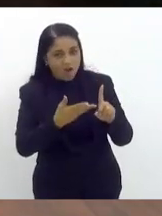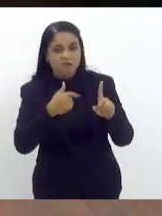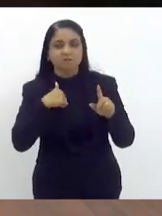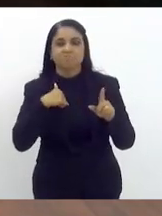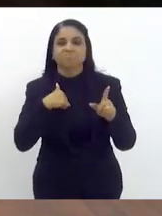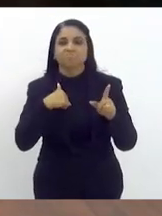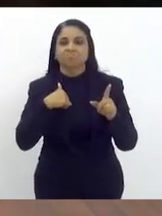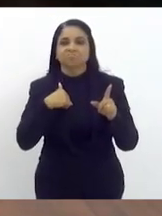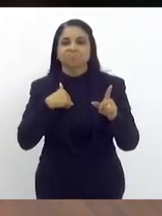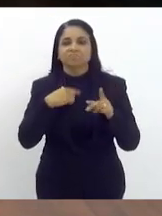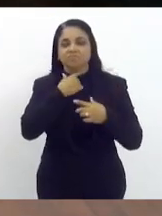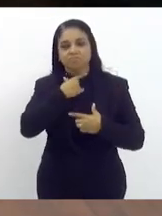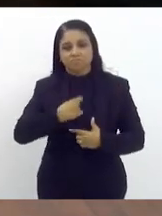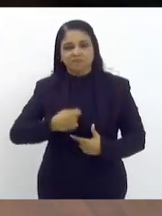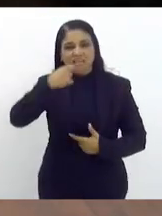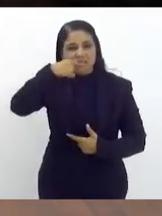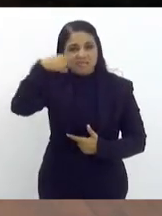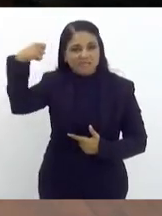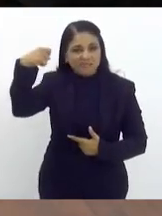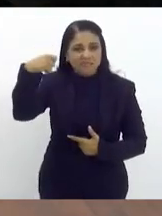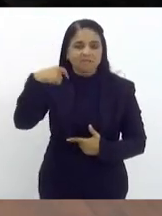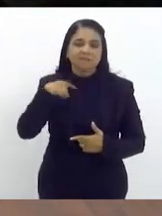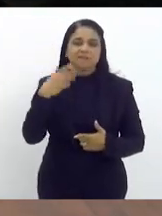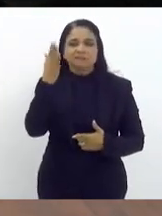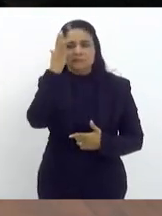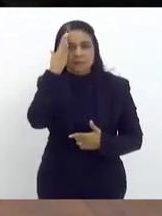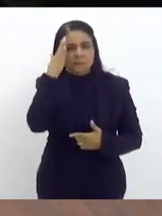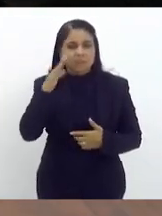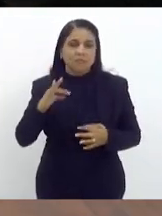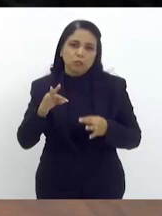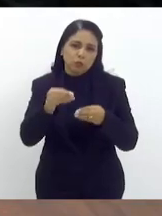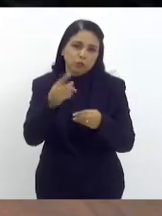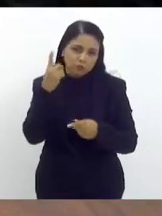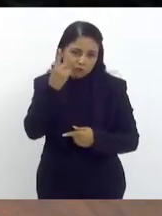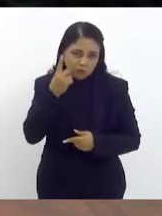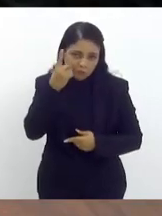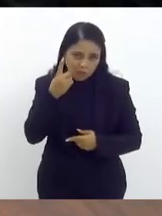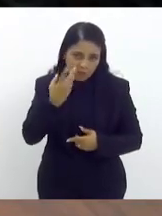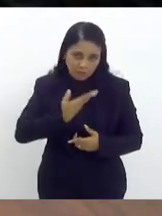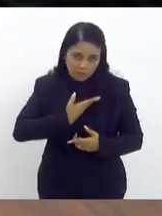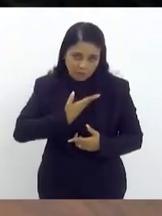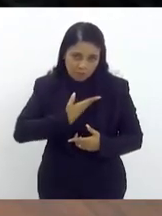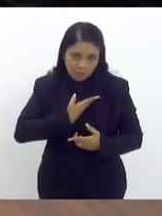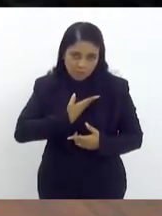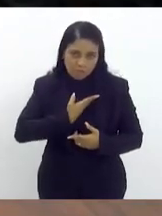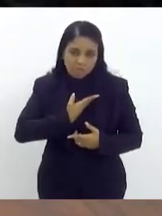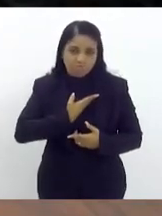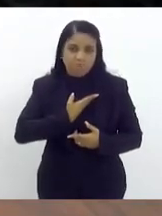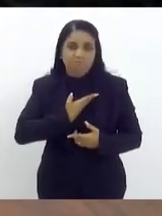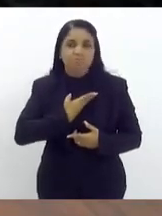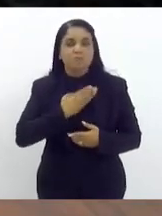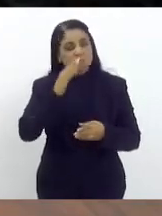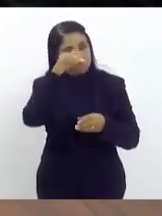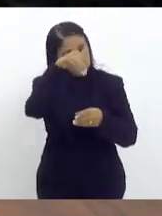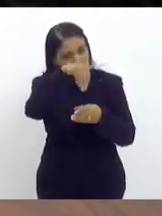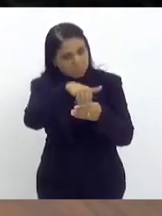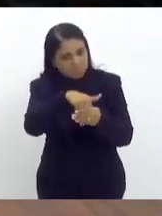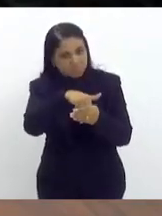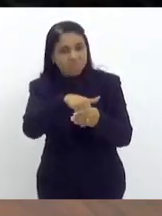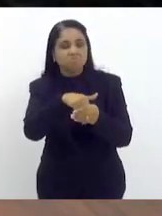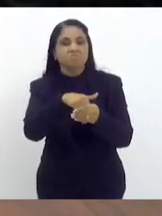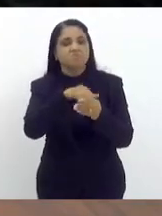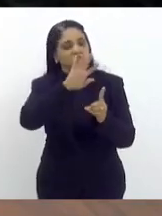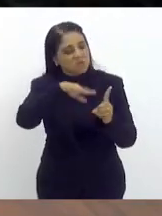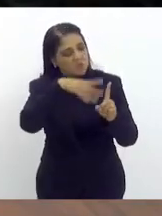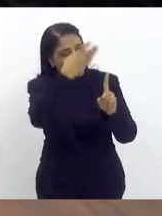medalha e saber que os meus pares aqui nesta casa foram uníssono conosco nesta